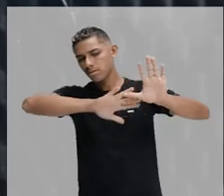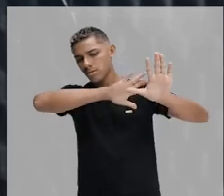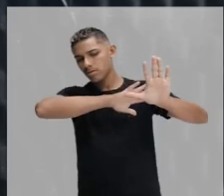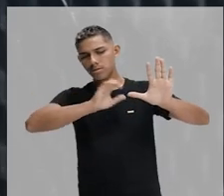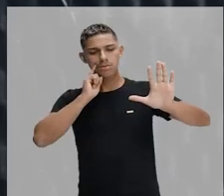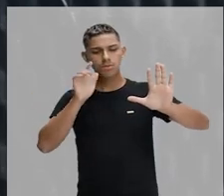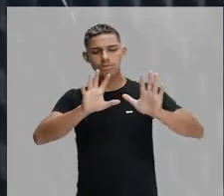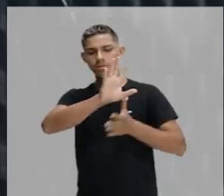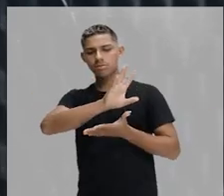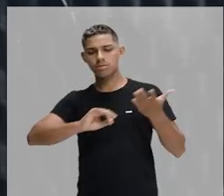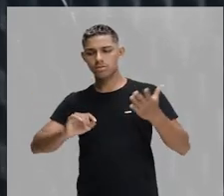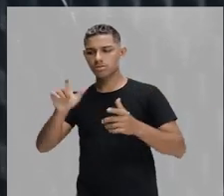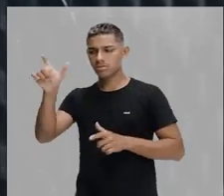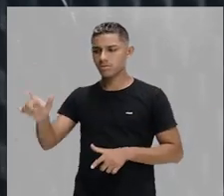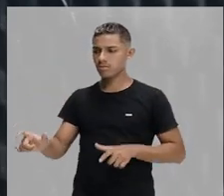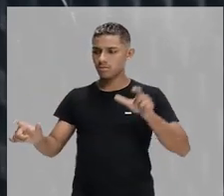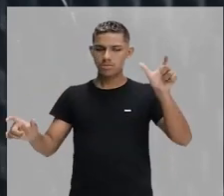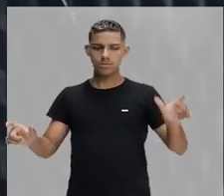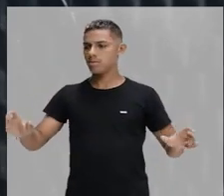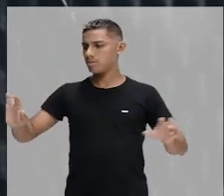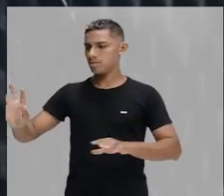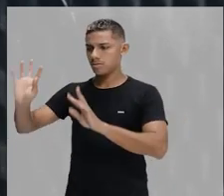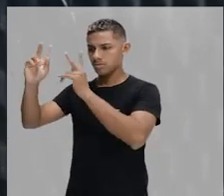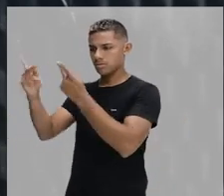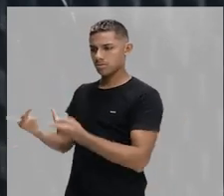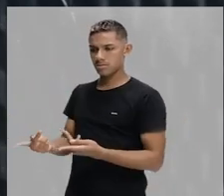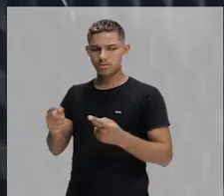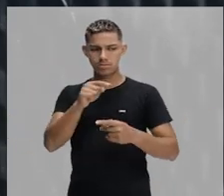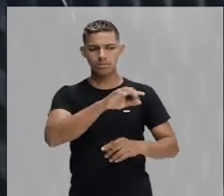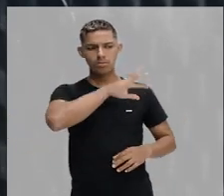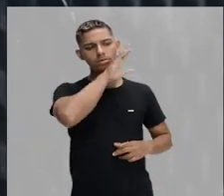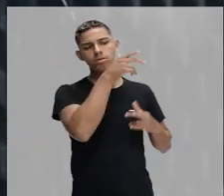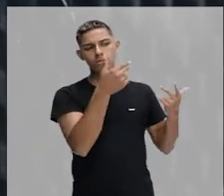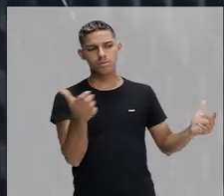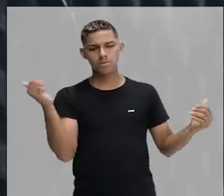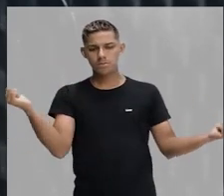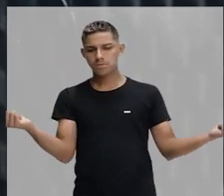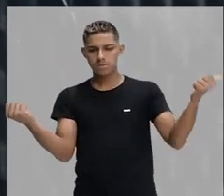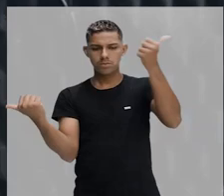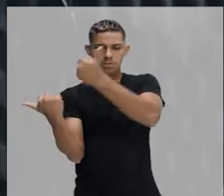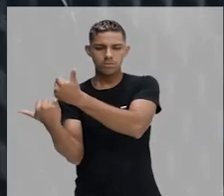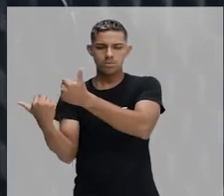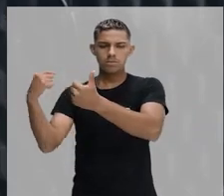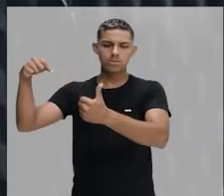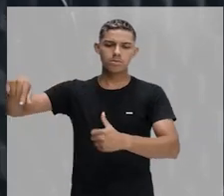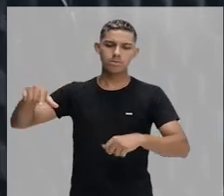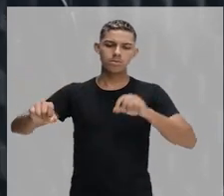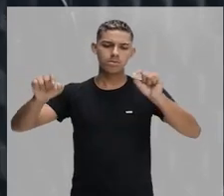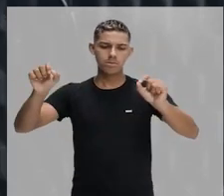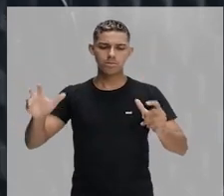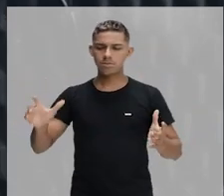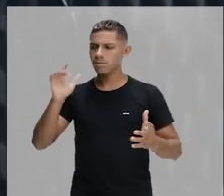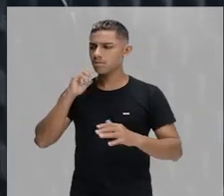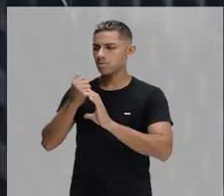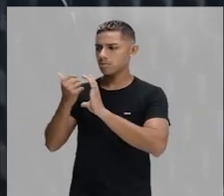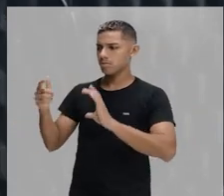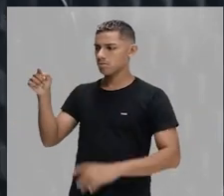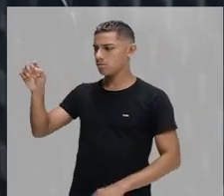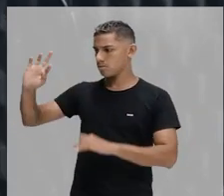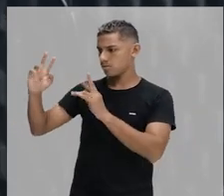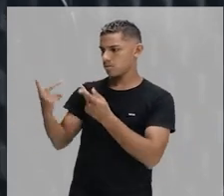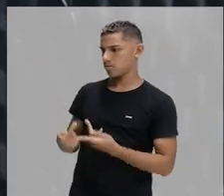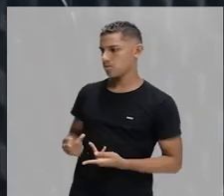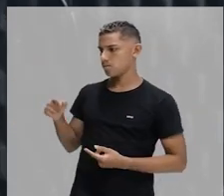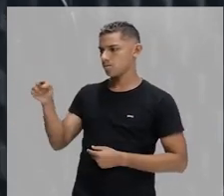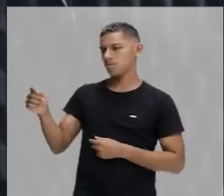personificação que ele faz com os animais. Características de seres humanos que são dadas aos animais. Como